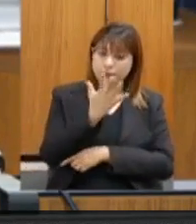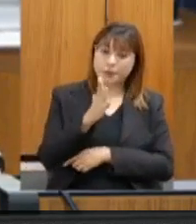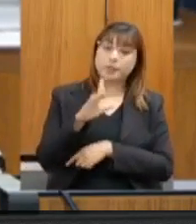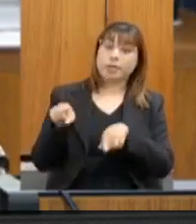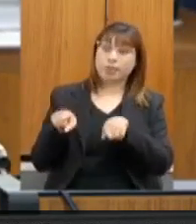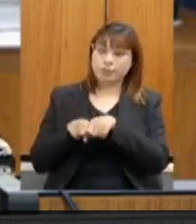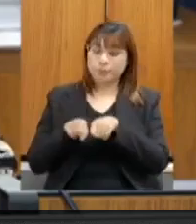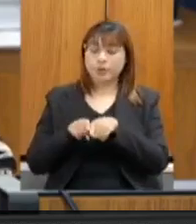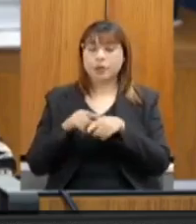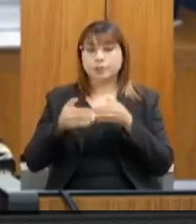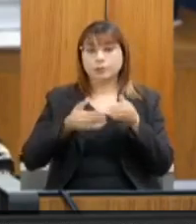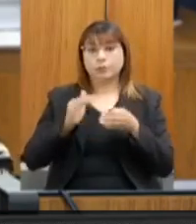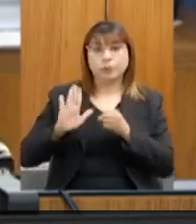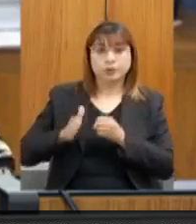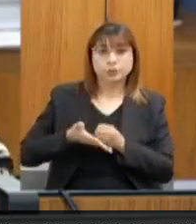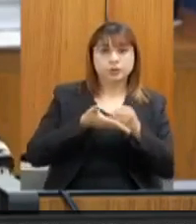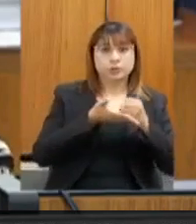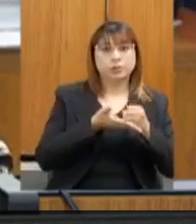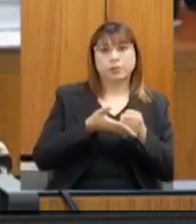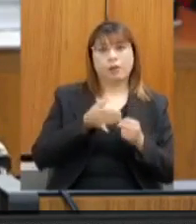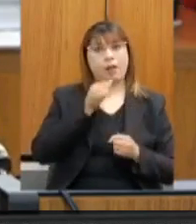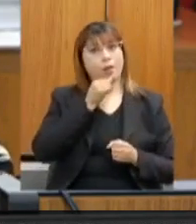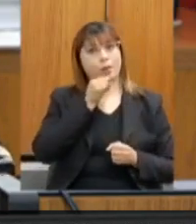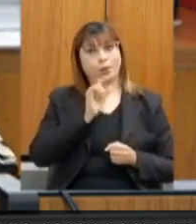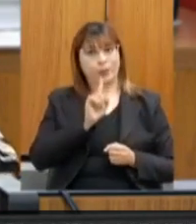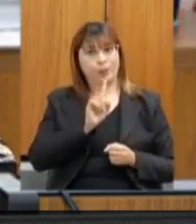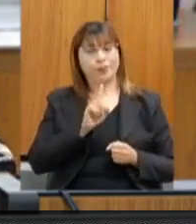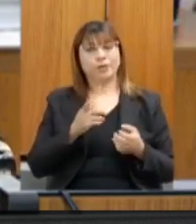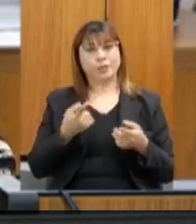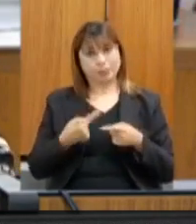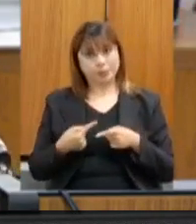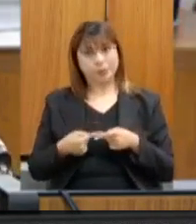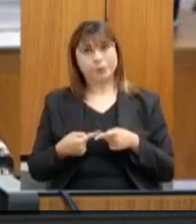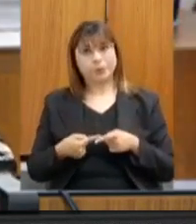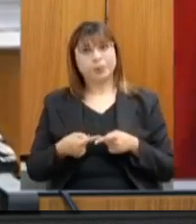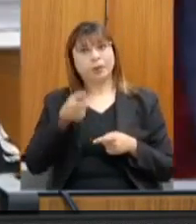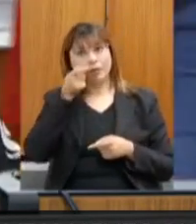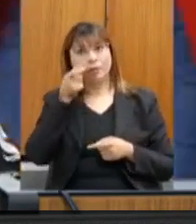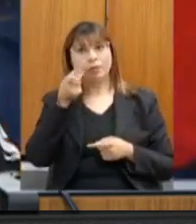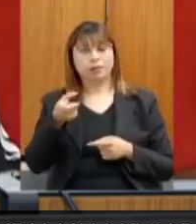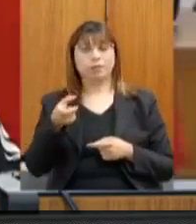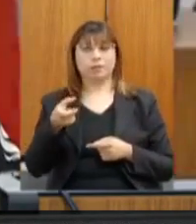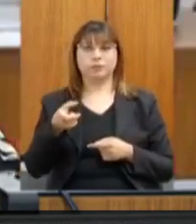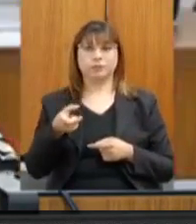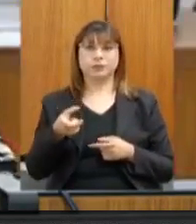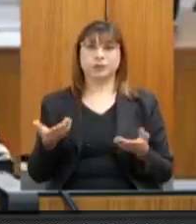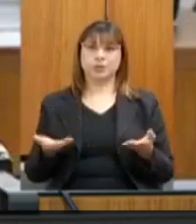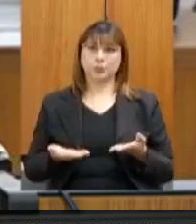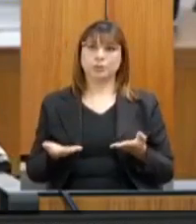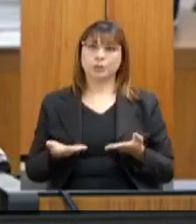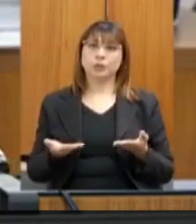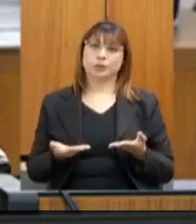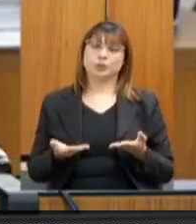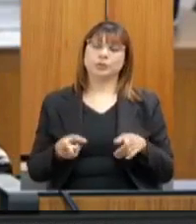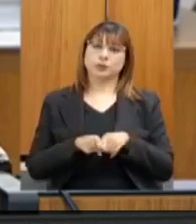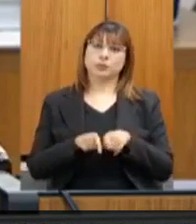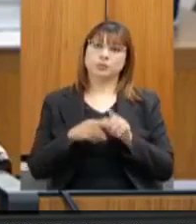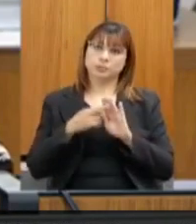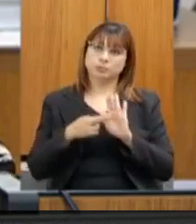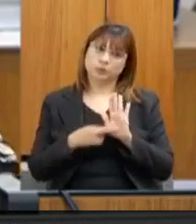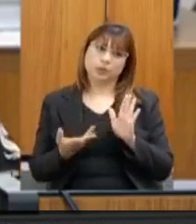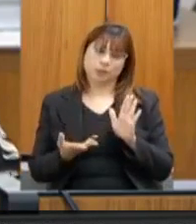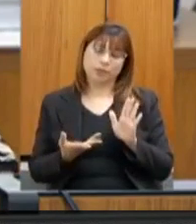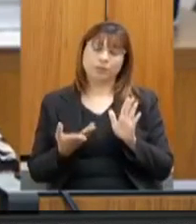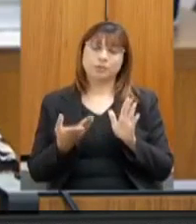Sustentável, não é à toa, porque, de fato, o interesse e hoje a diretriz do governador Romeu Zema muito